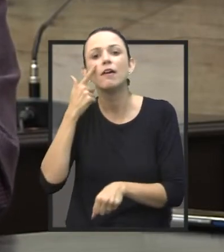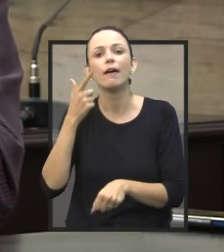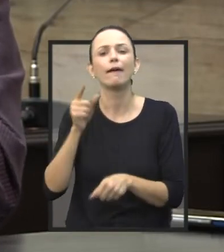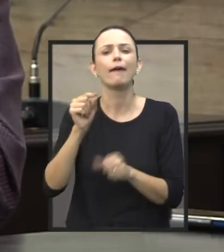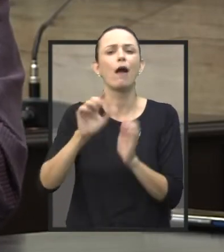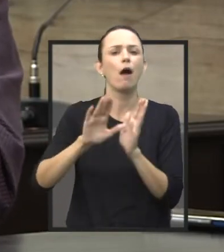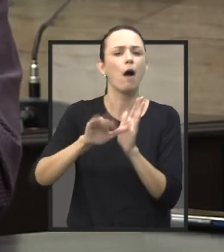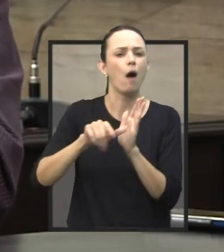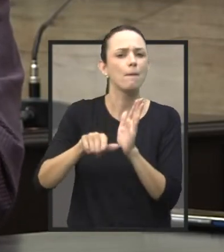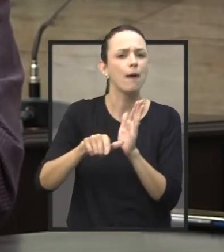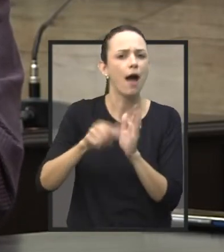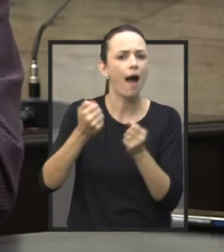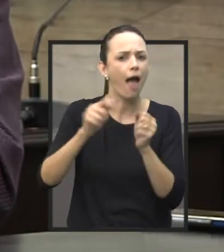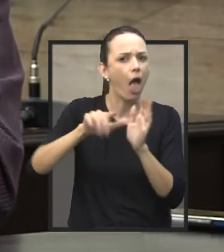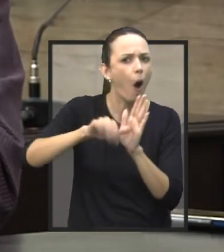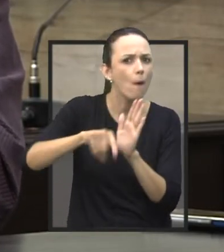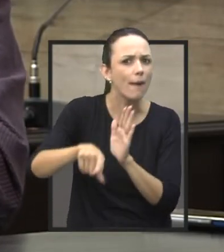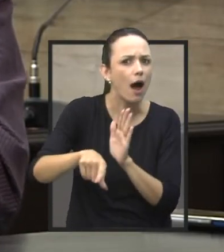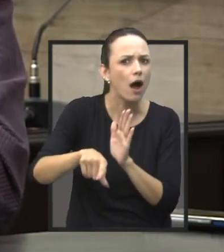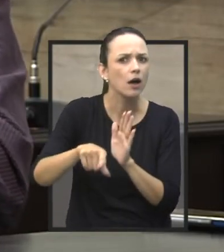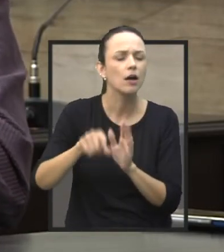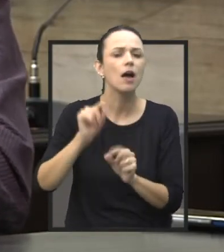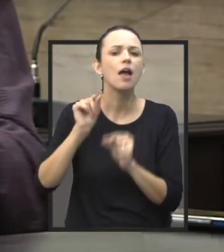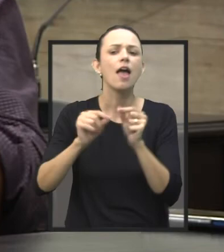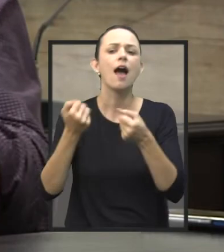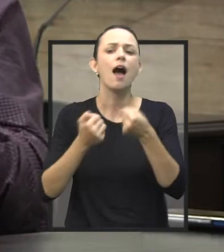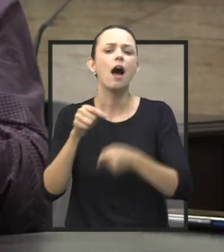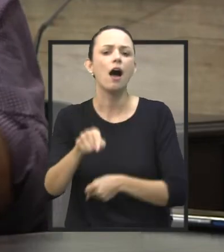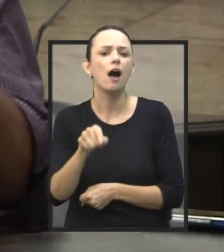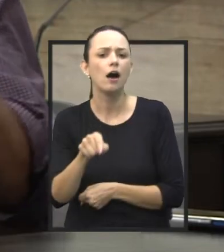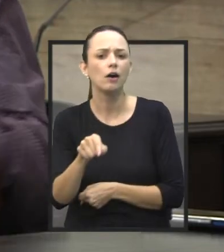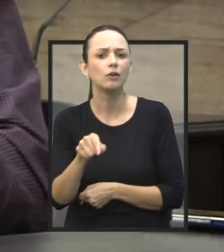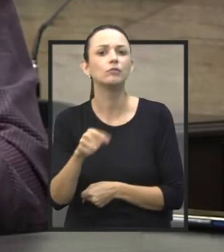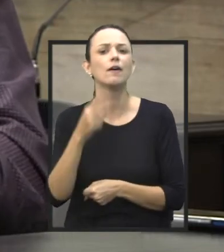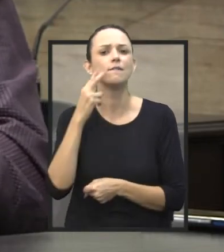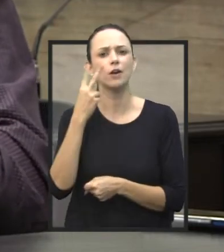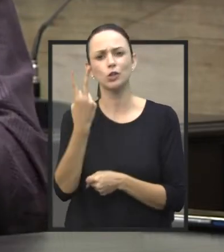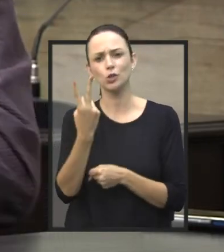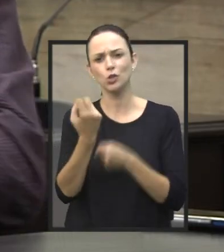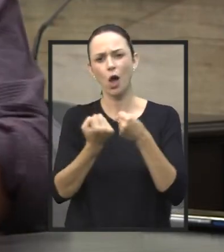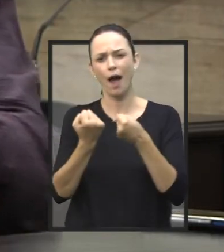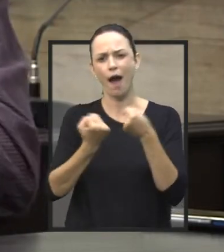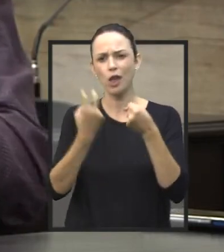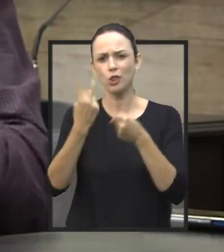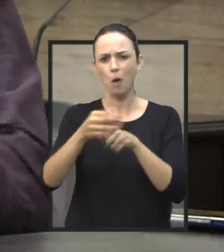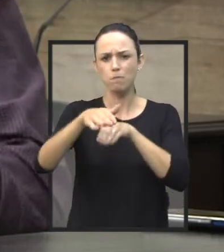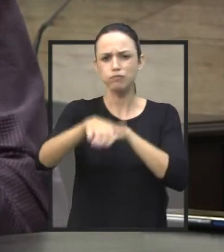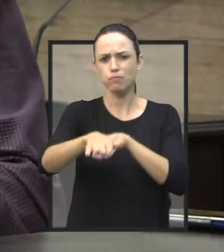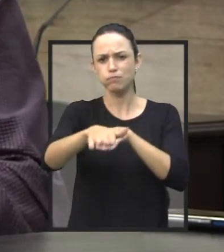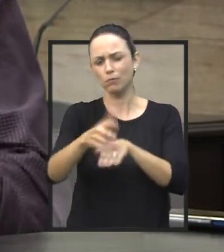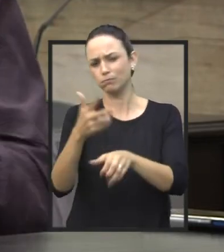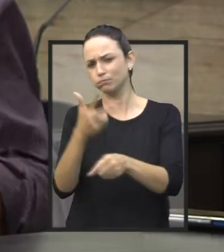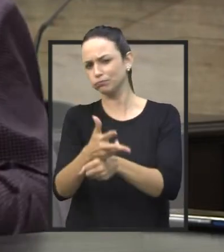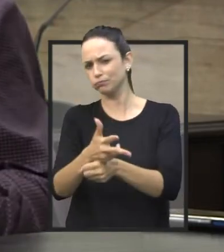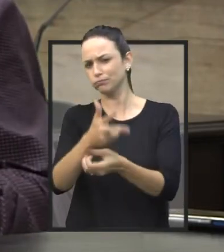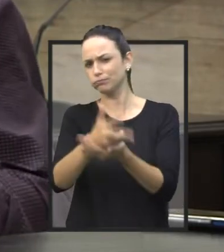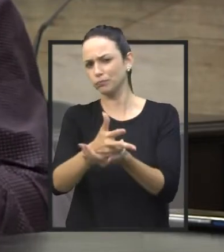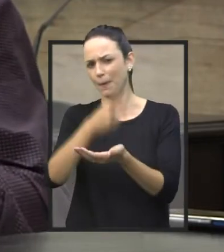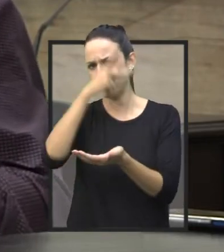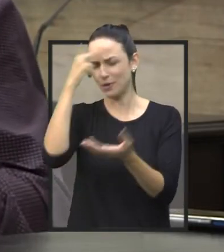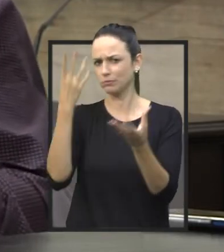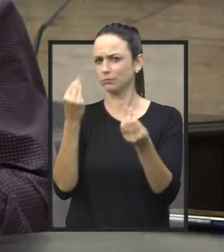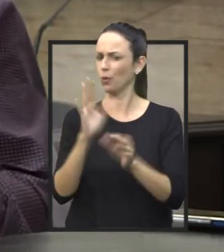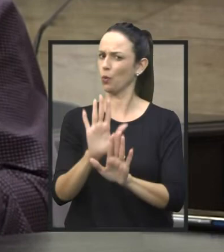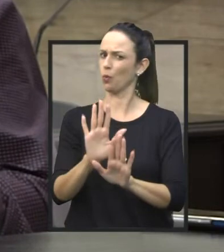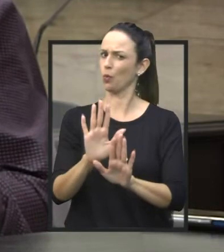furto, de quem é aquele carro, aí percebe que entra dois carros grandes com várias pessoas dentro, opa,